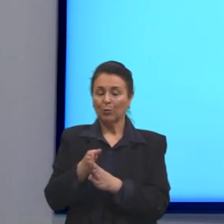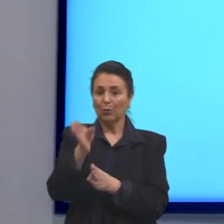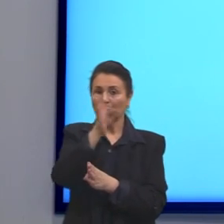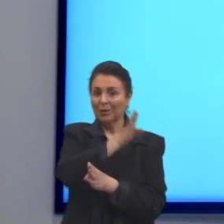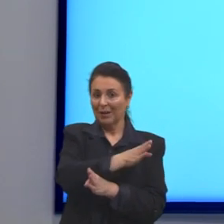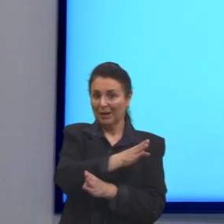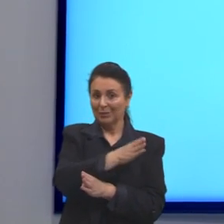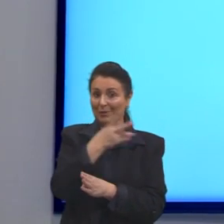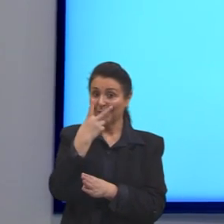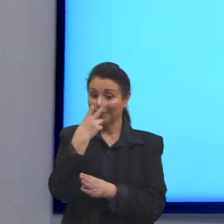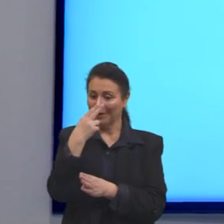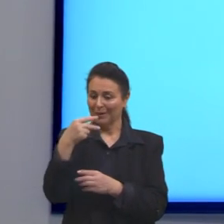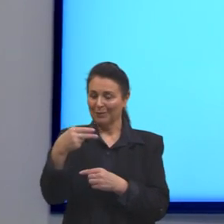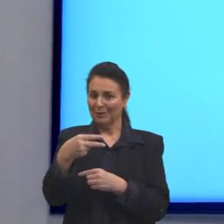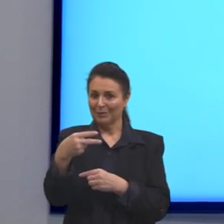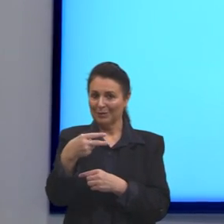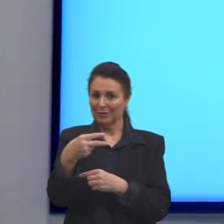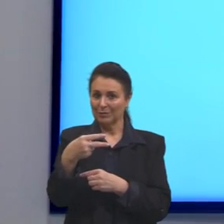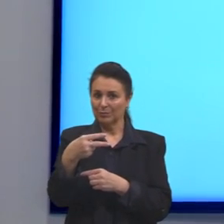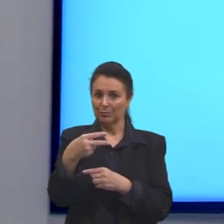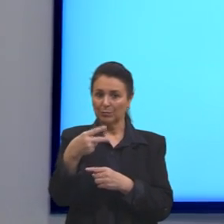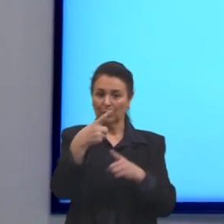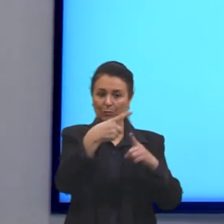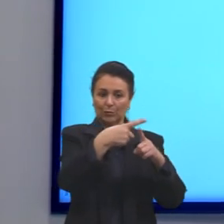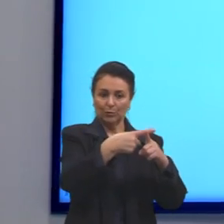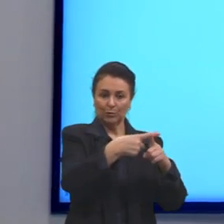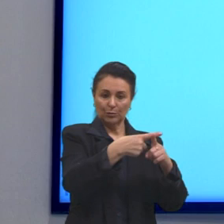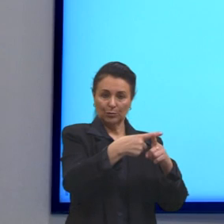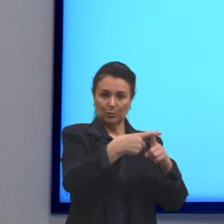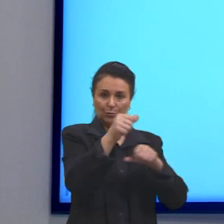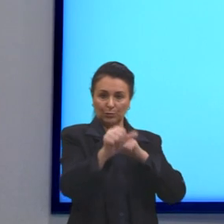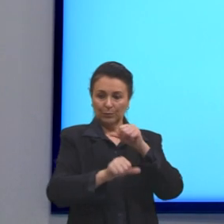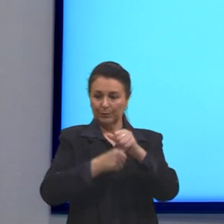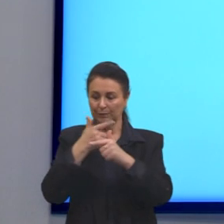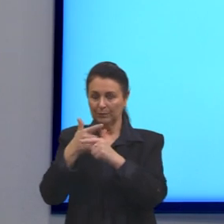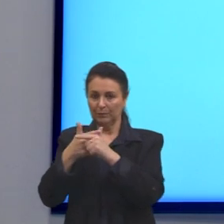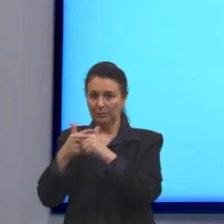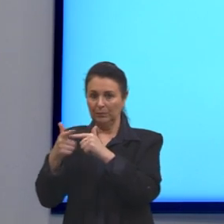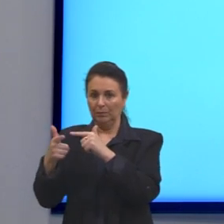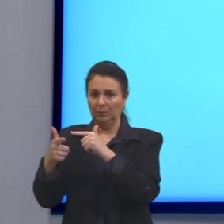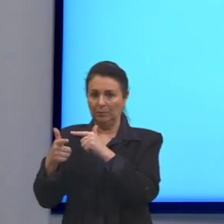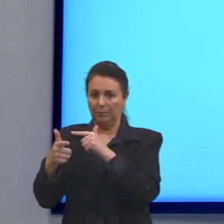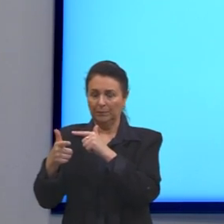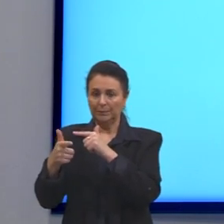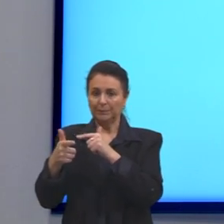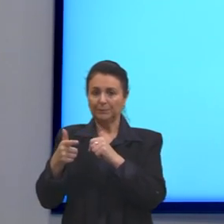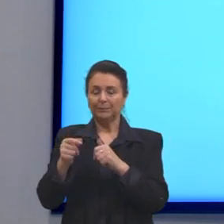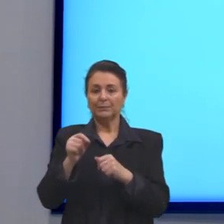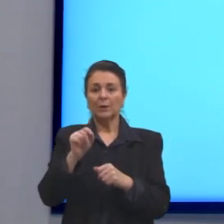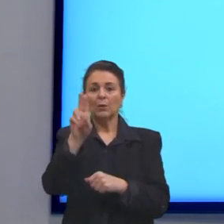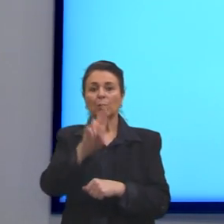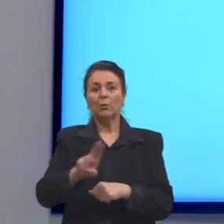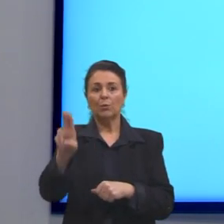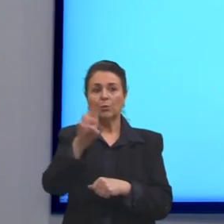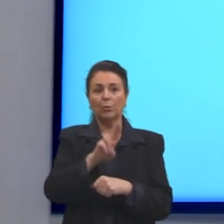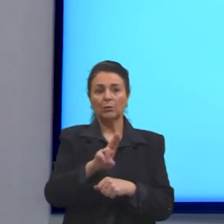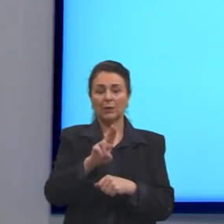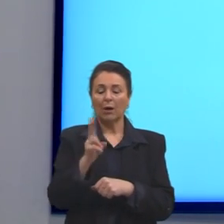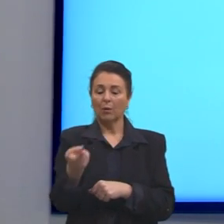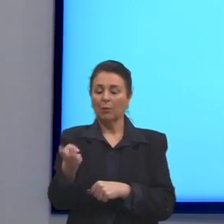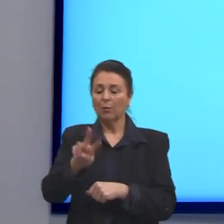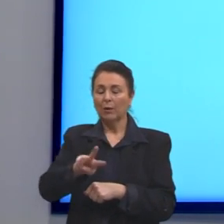da igualdade. Bom, estava multiplicando, passa dividindo, como a gente costuma falar, utilizamos a operação